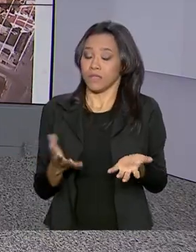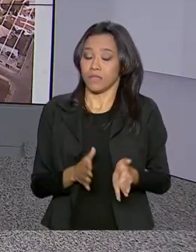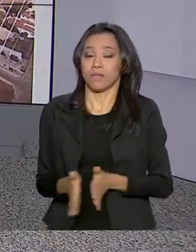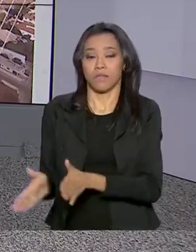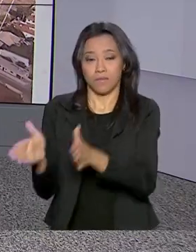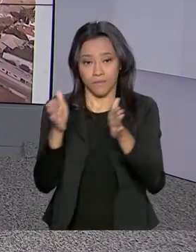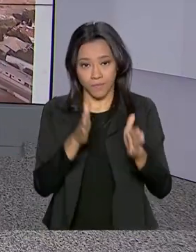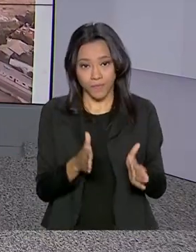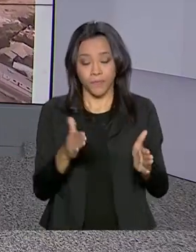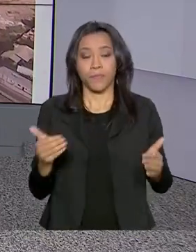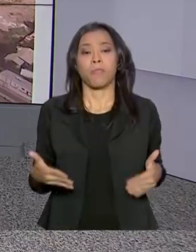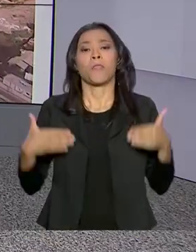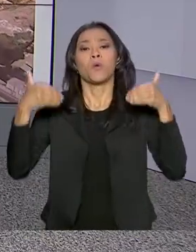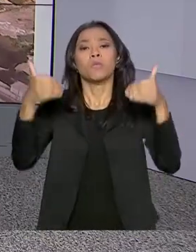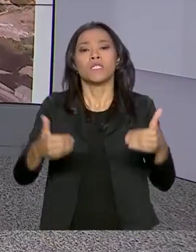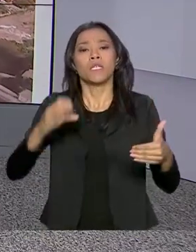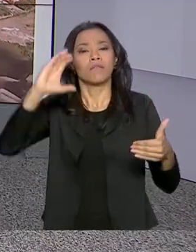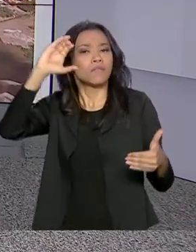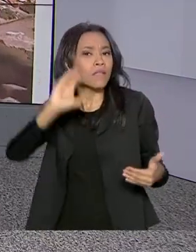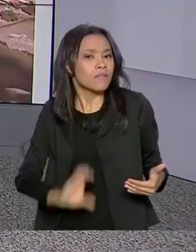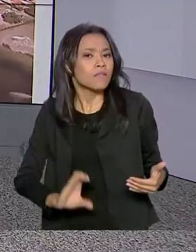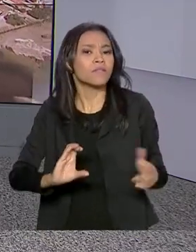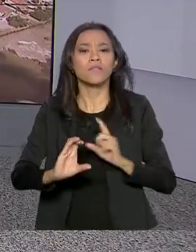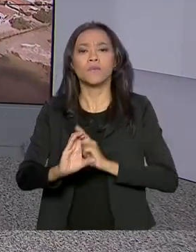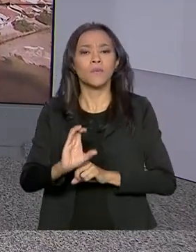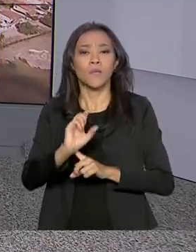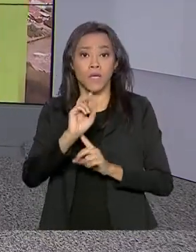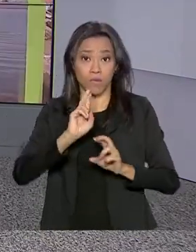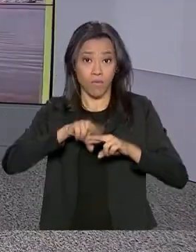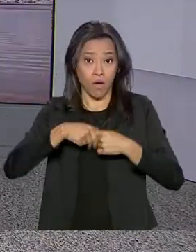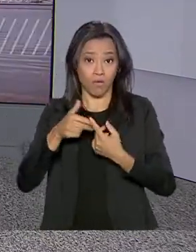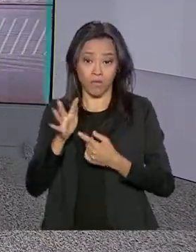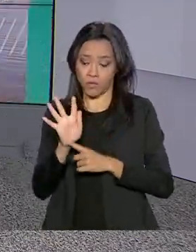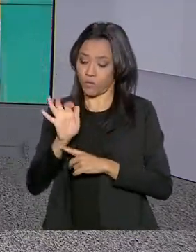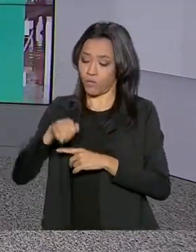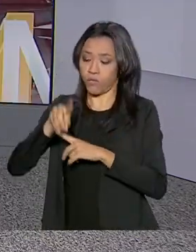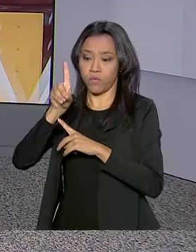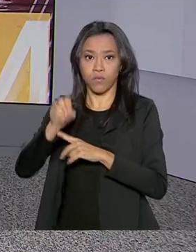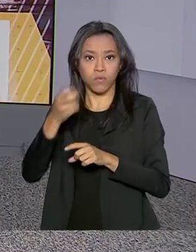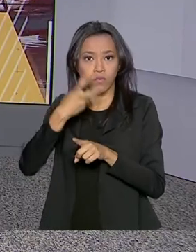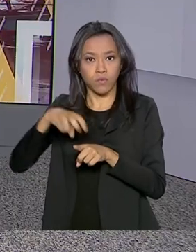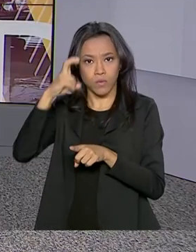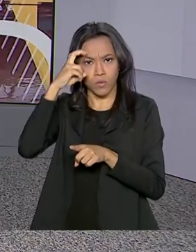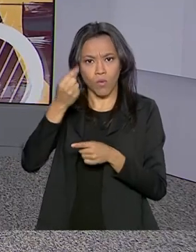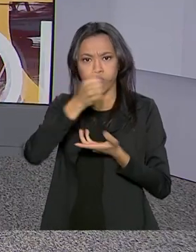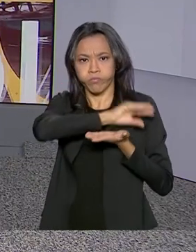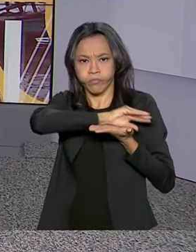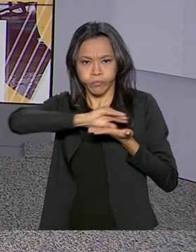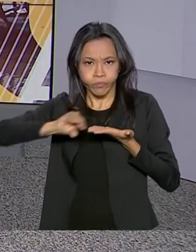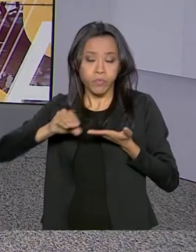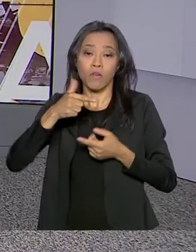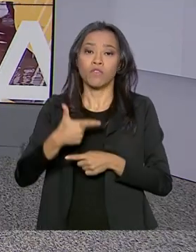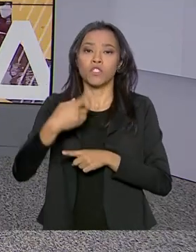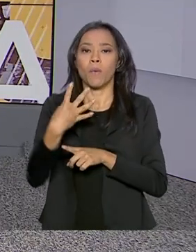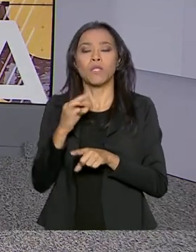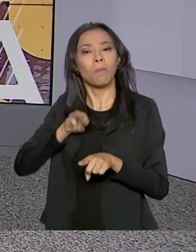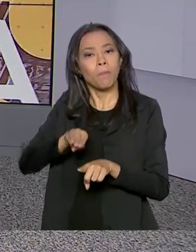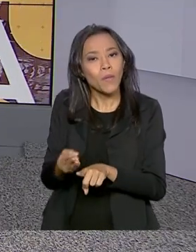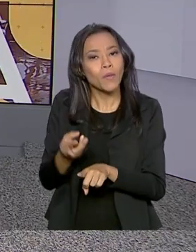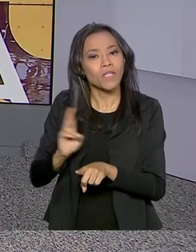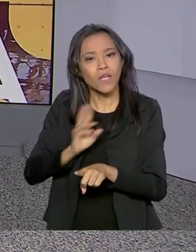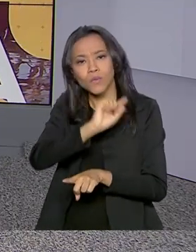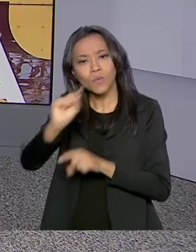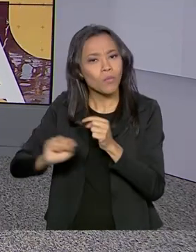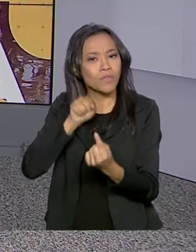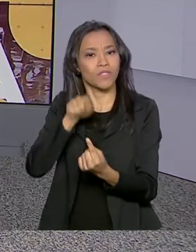O Ministério da Cidadania, por meio do Fundo Nacional da Cultura, destinou 24 milhões de reais para a